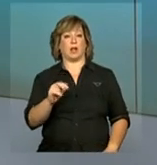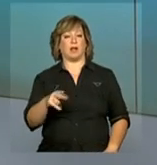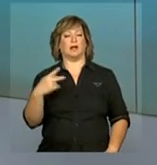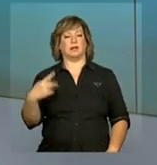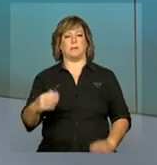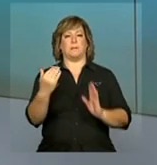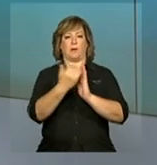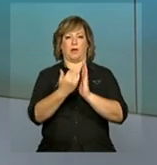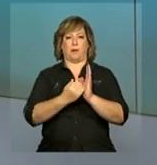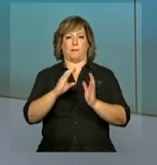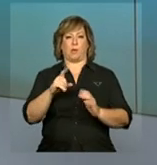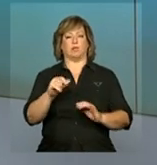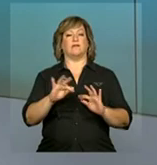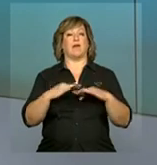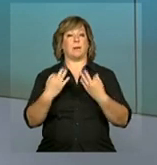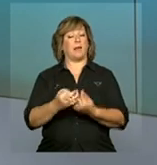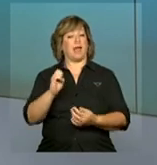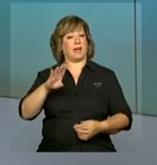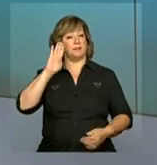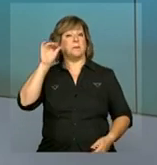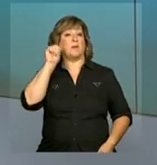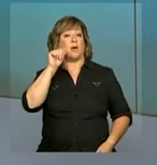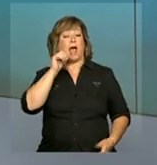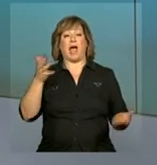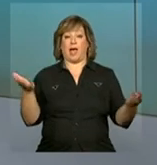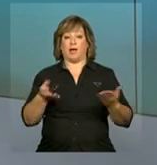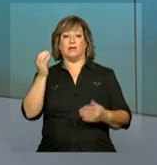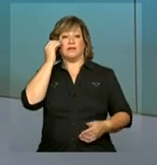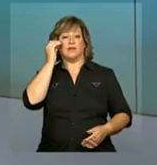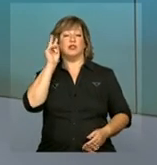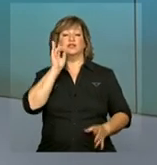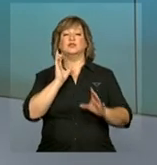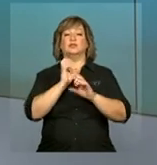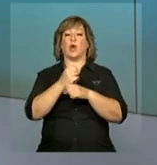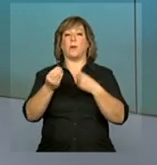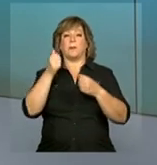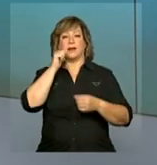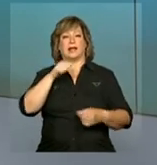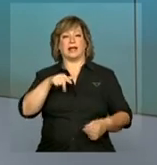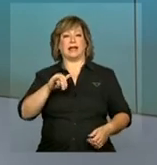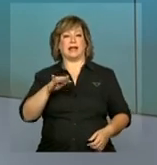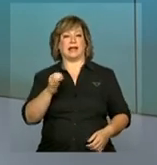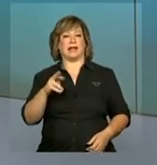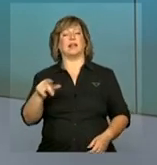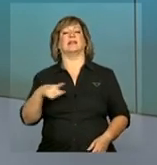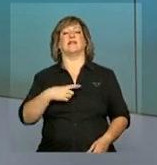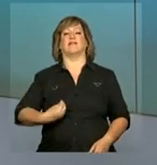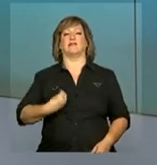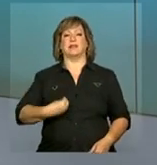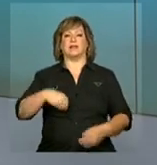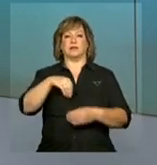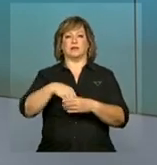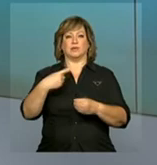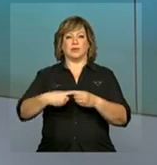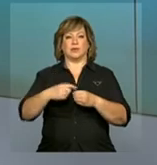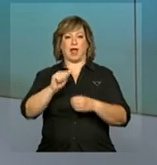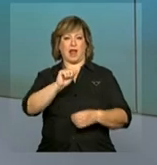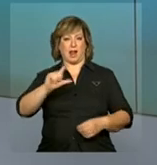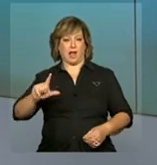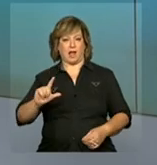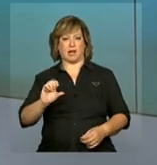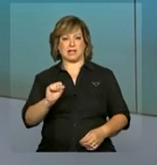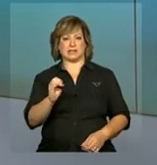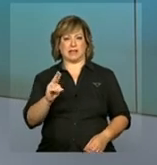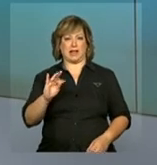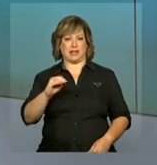Bolsa Família são mulheres. Vamos acompanhar agora histórias como a da dona Quitéria, que vive no sertão de Alagoas. Com o